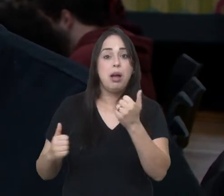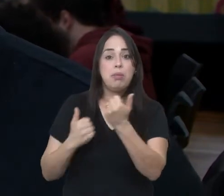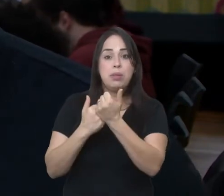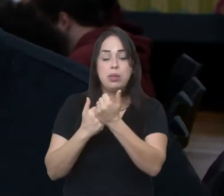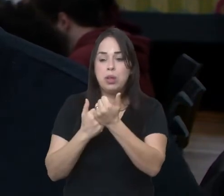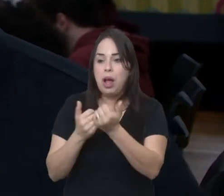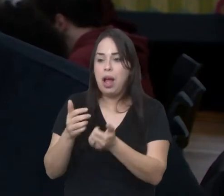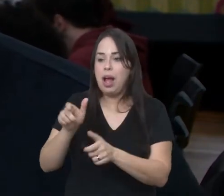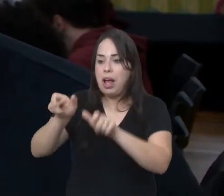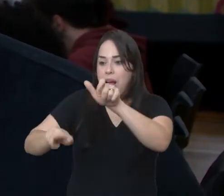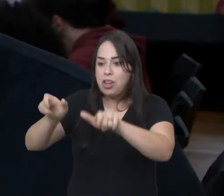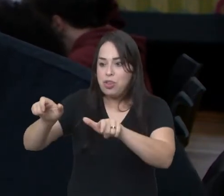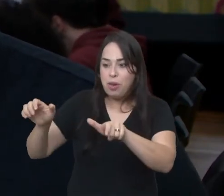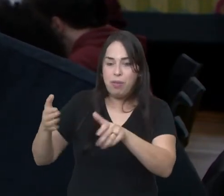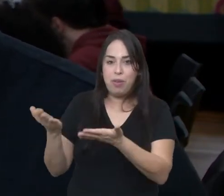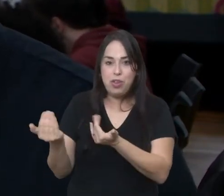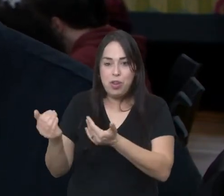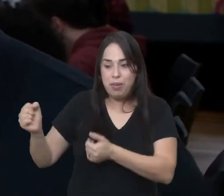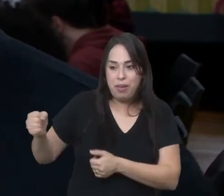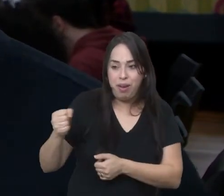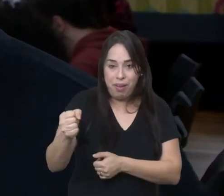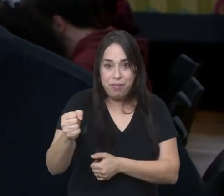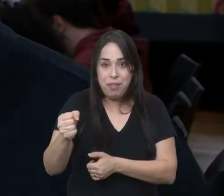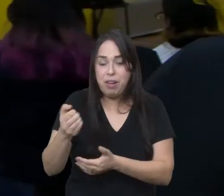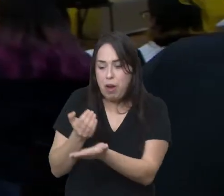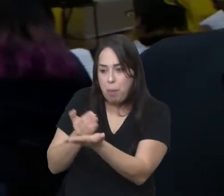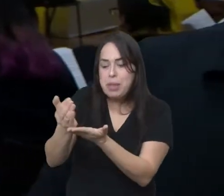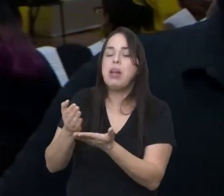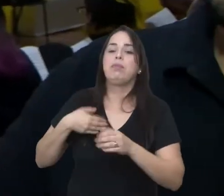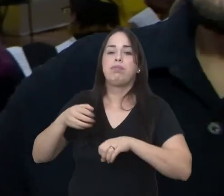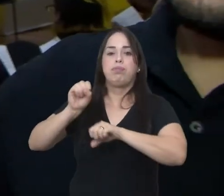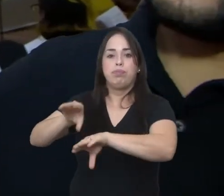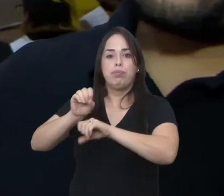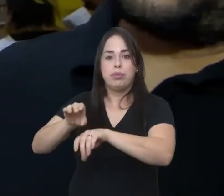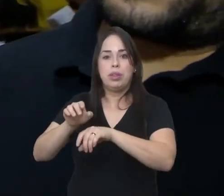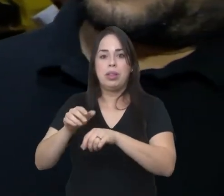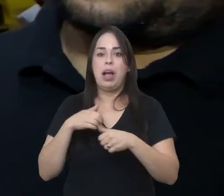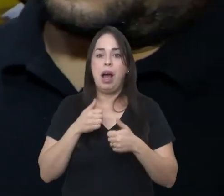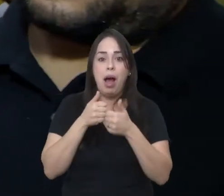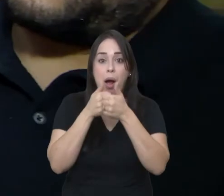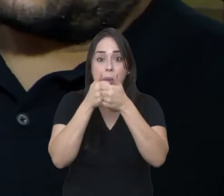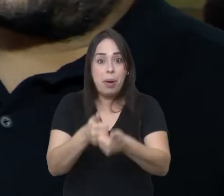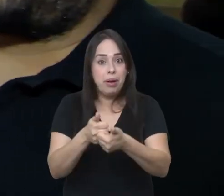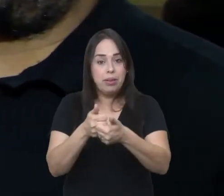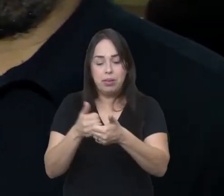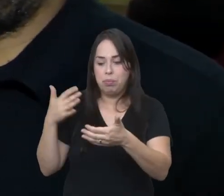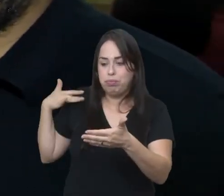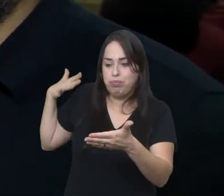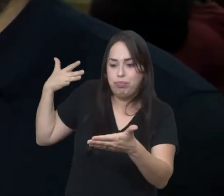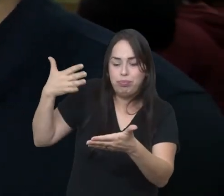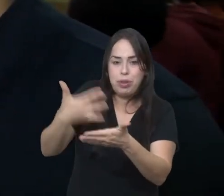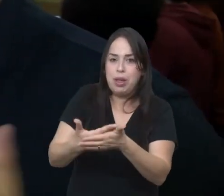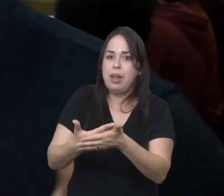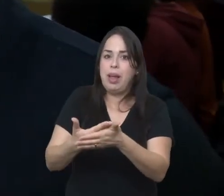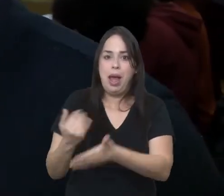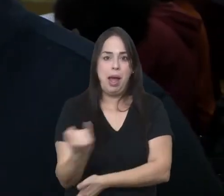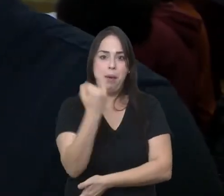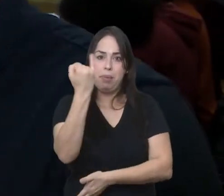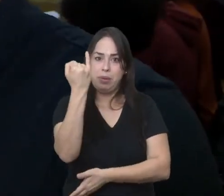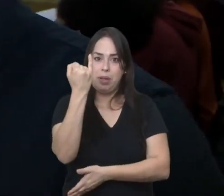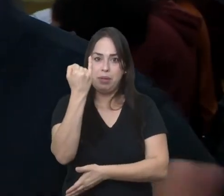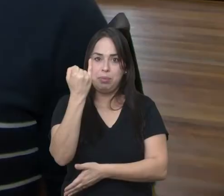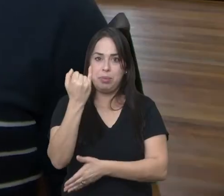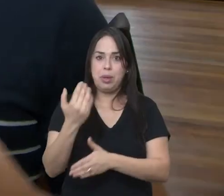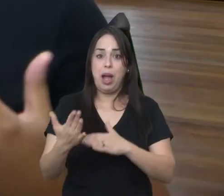na iniciação musical de jovens a partir de 12 anos para ele acompanhar o projeto ao longo dos anos foi crucial para sua